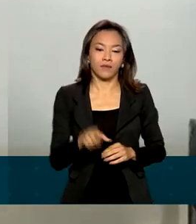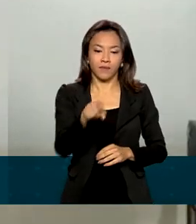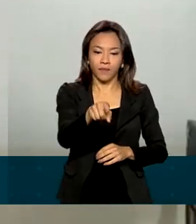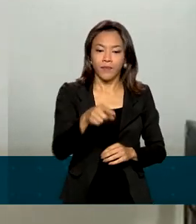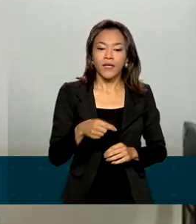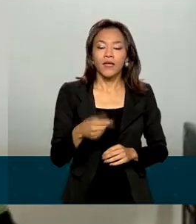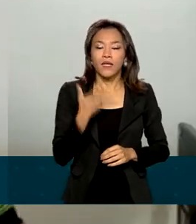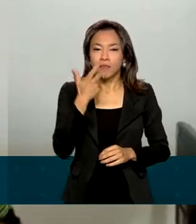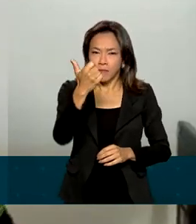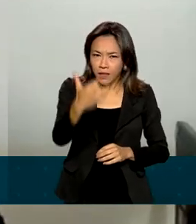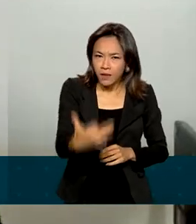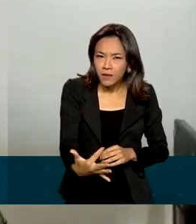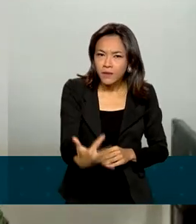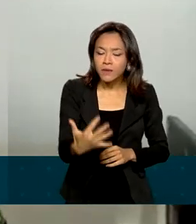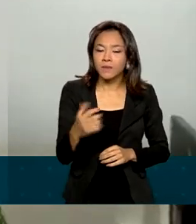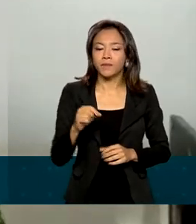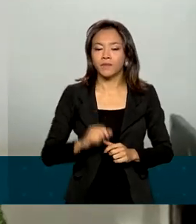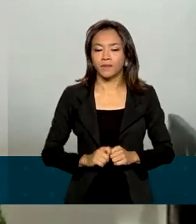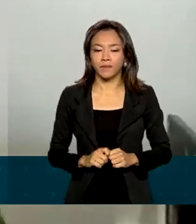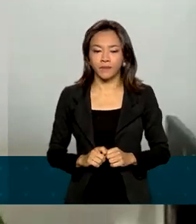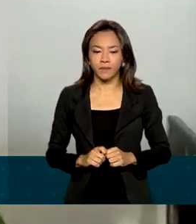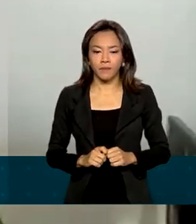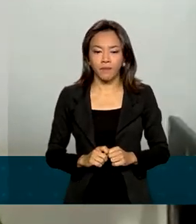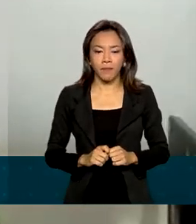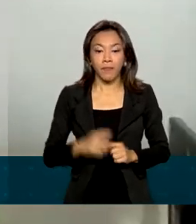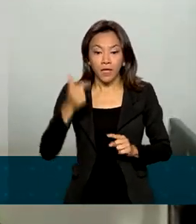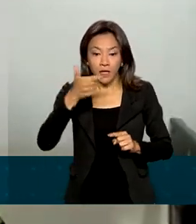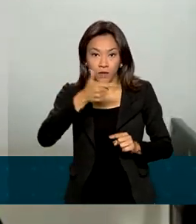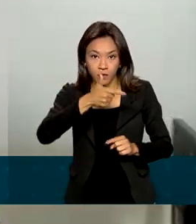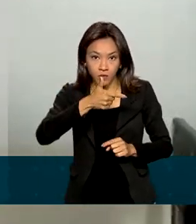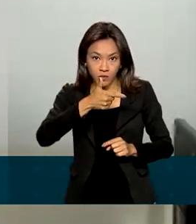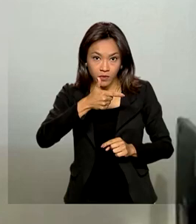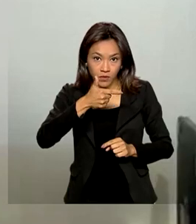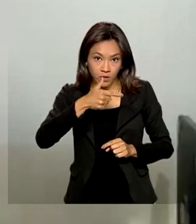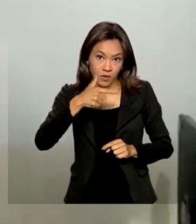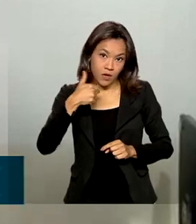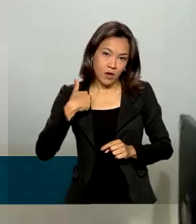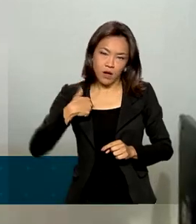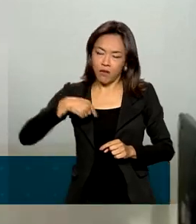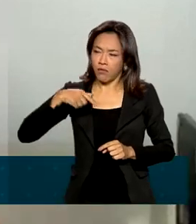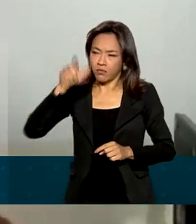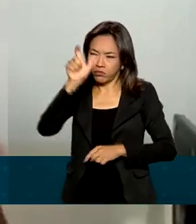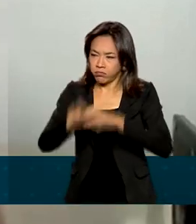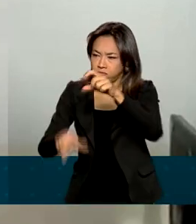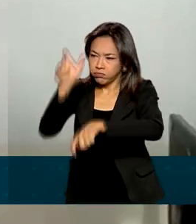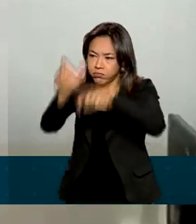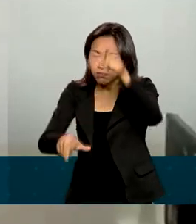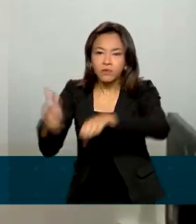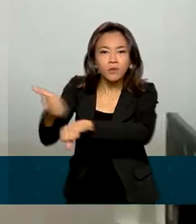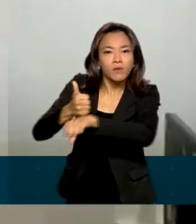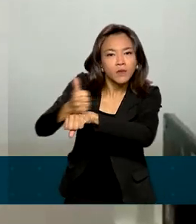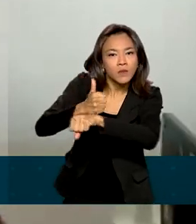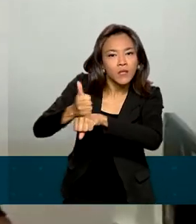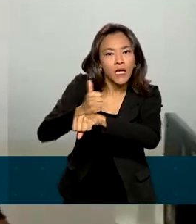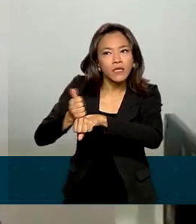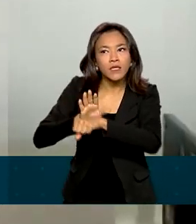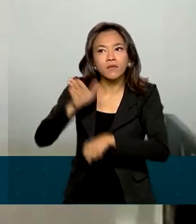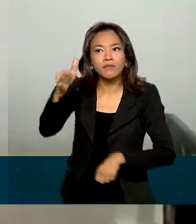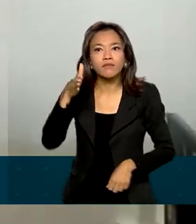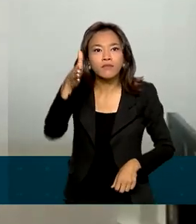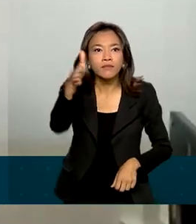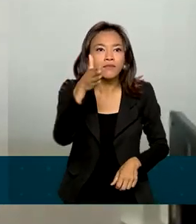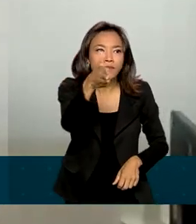juntamente com as demais agentes de saúde, eles visitam as